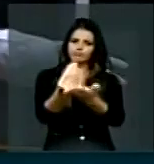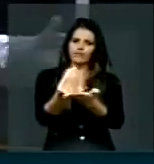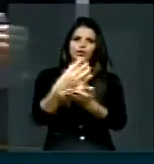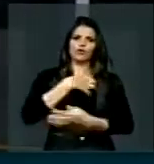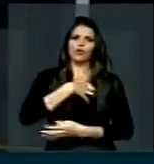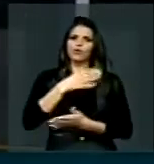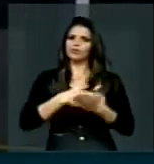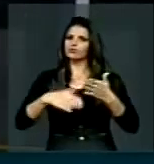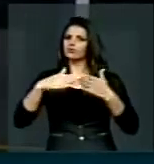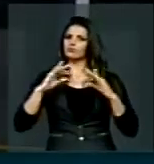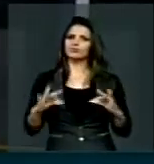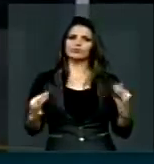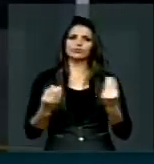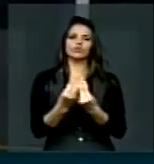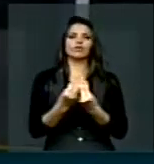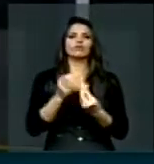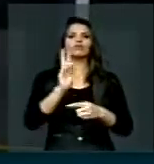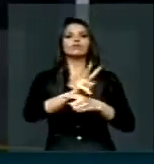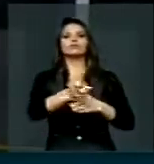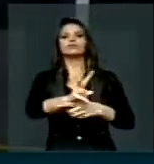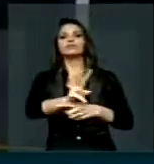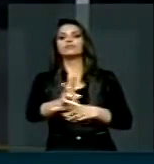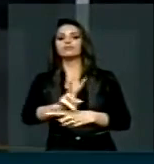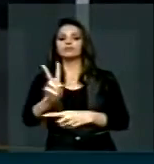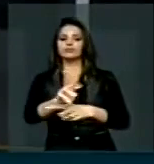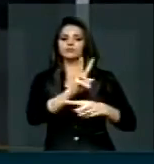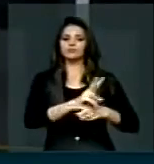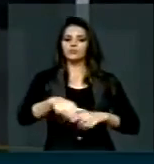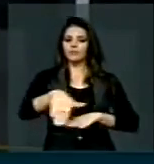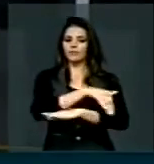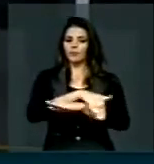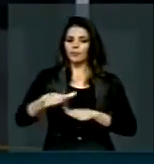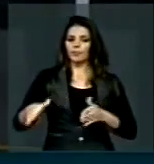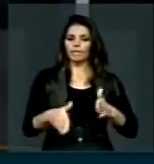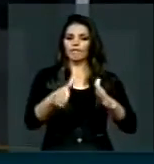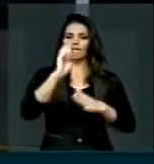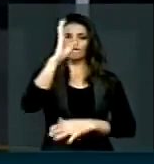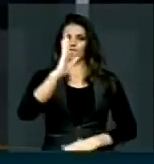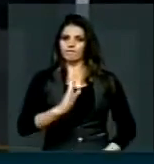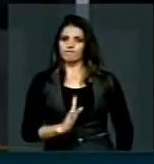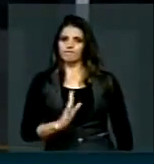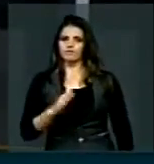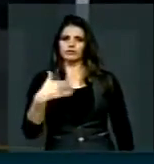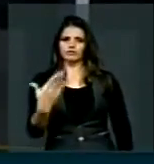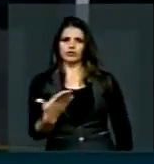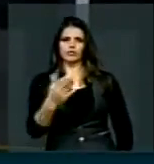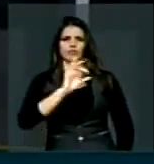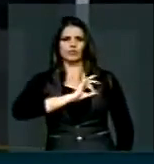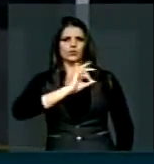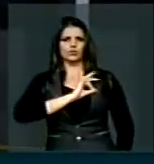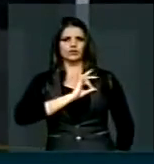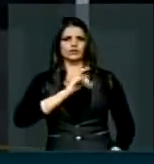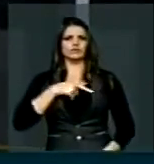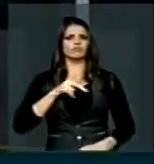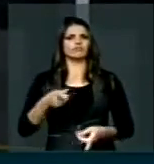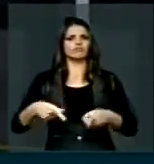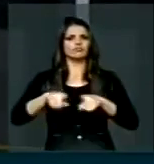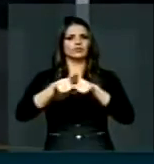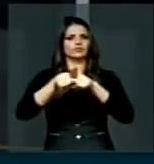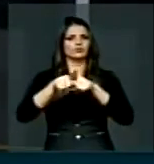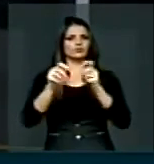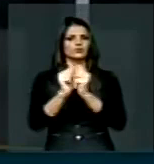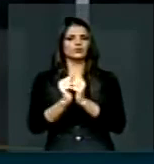condições de tomar conta das rodovias deste país, de ser uma polícia parceira